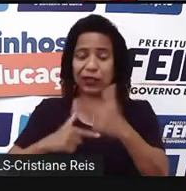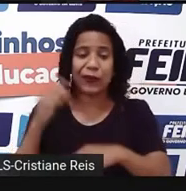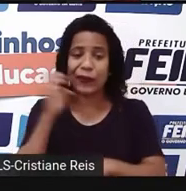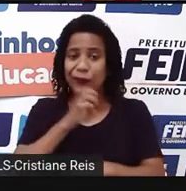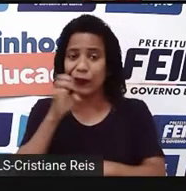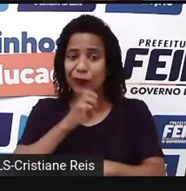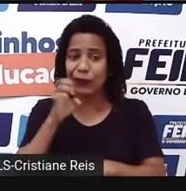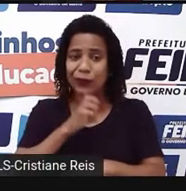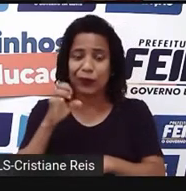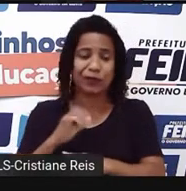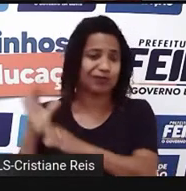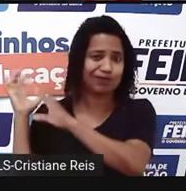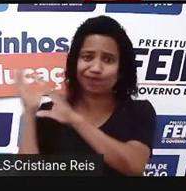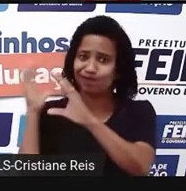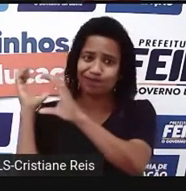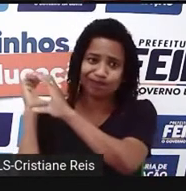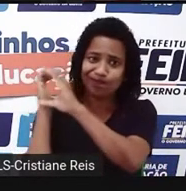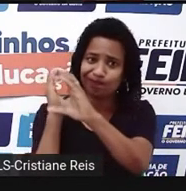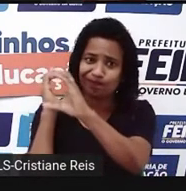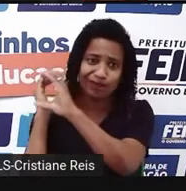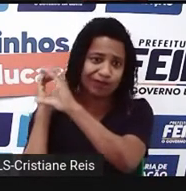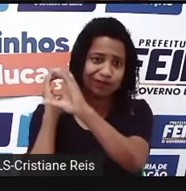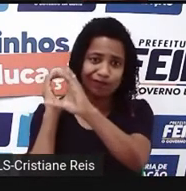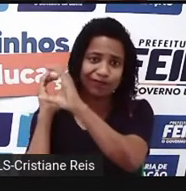desempenhando a sua função.